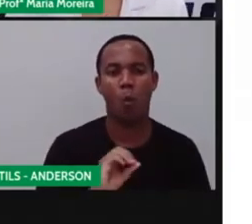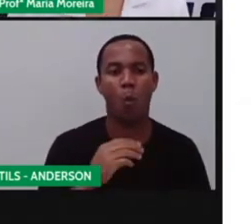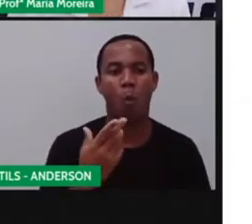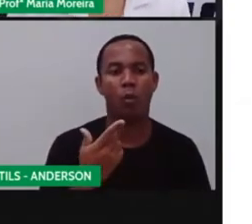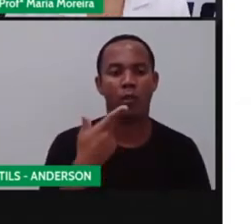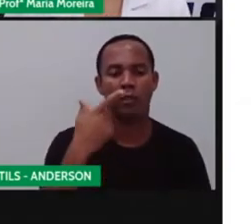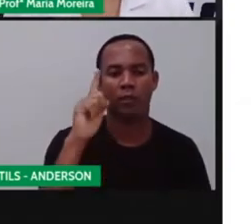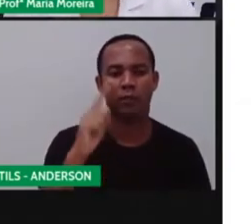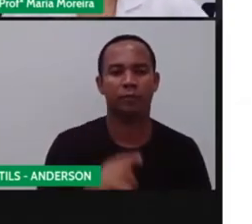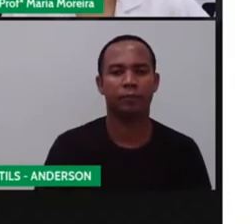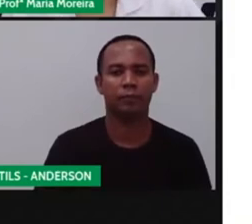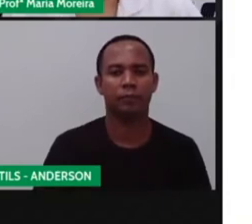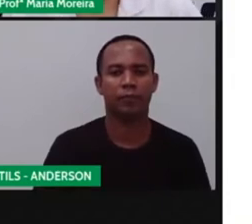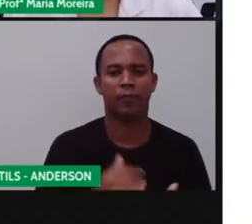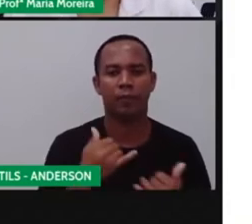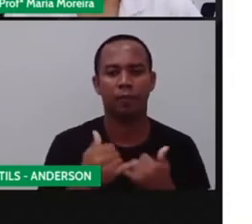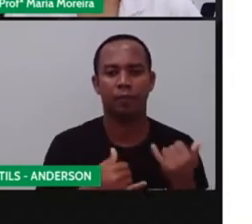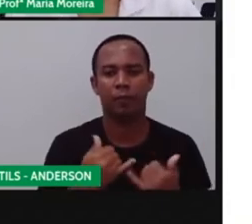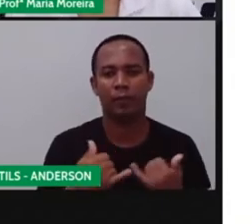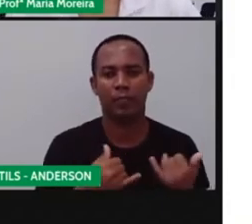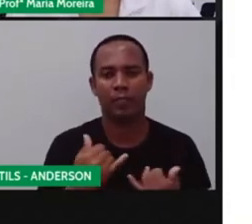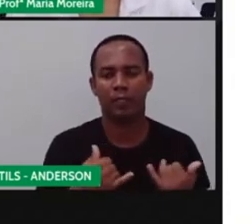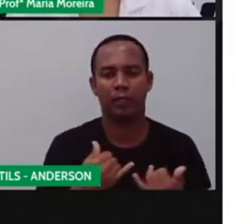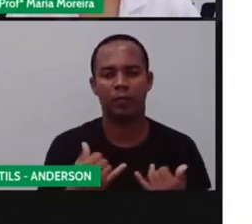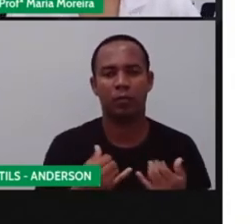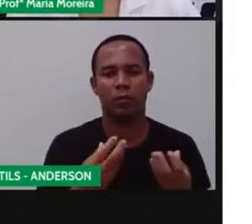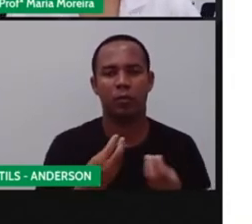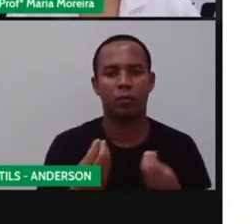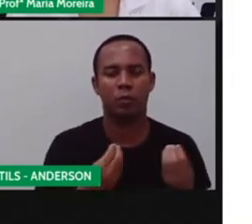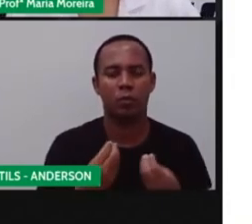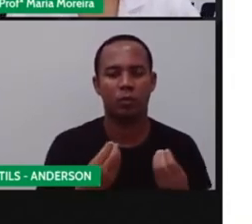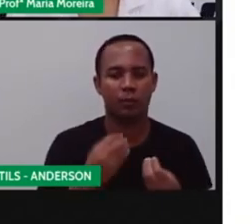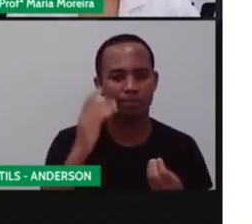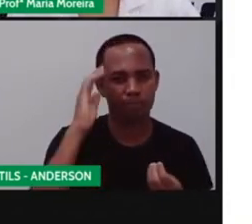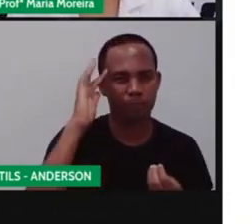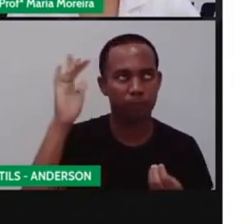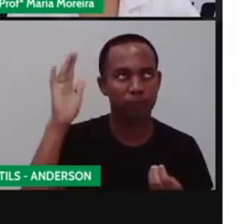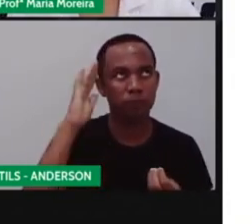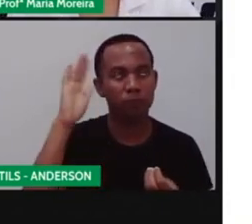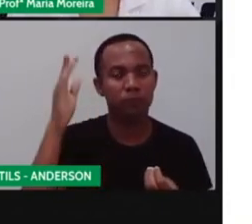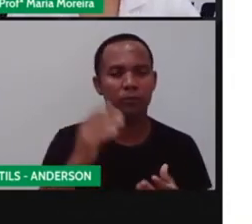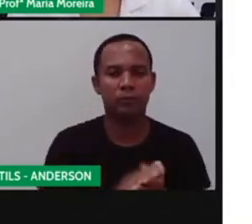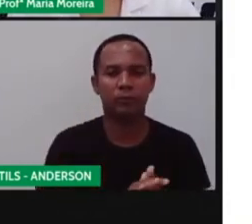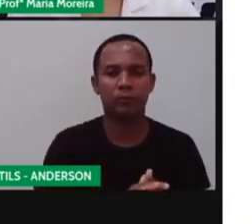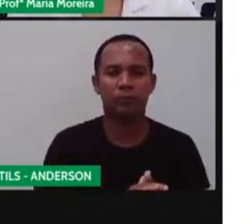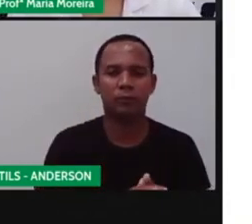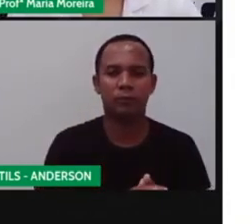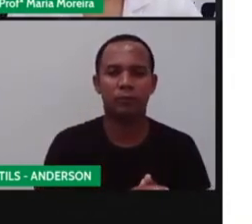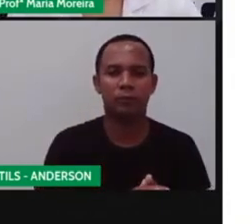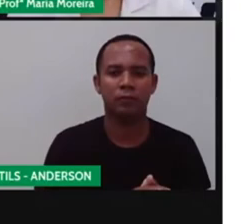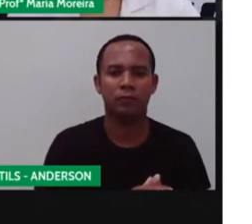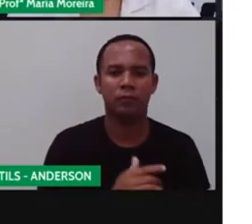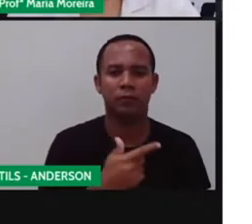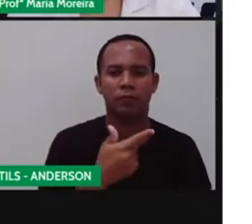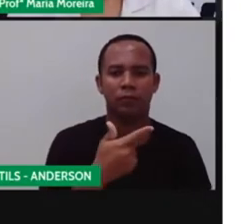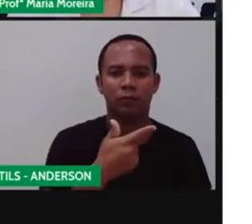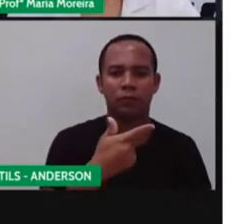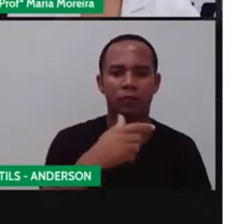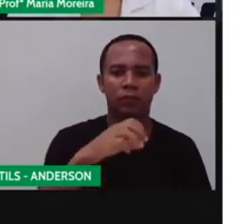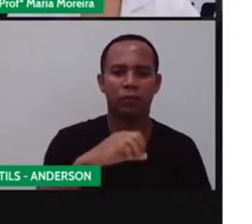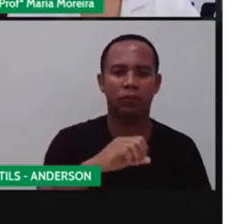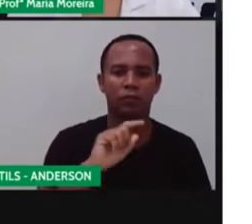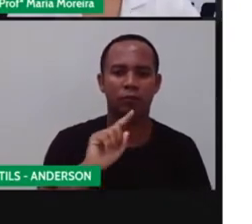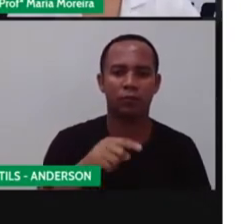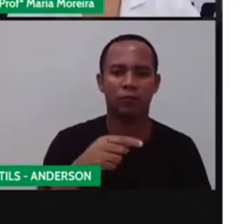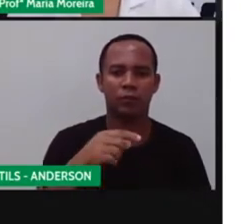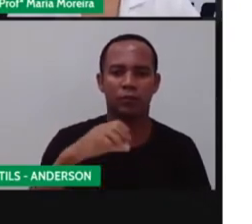Outra, bonecas Barbie. Libere a sua imaginação a partir de R$29,90. Aí você pode dizer,